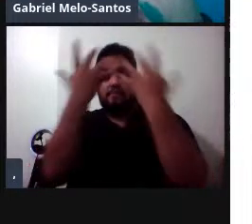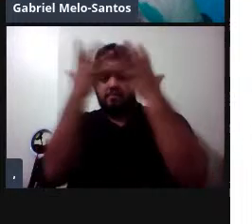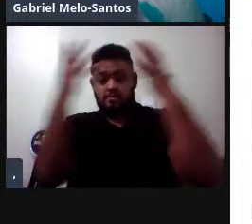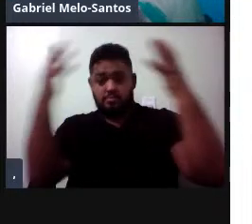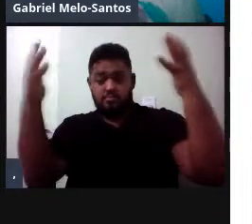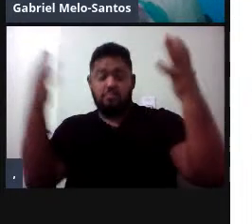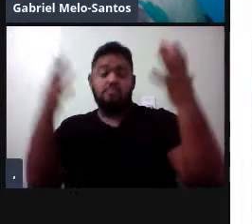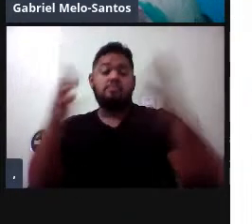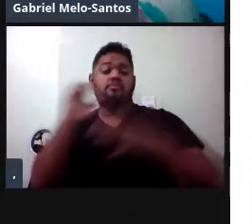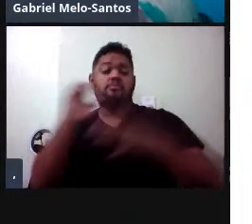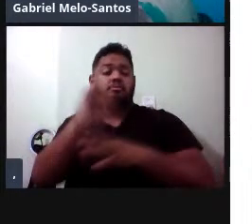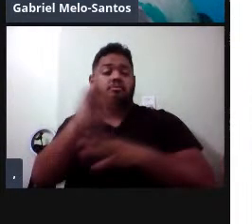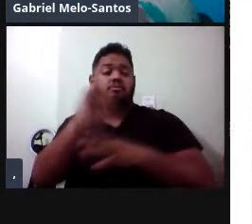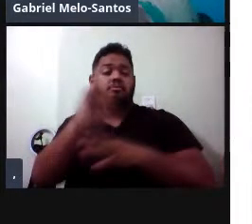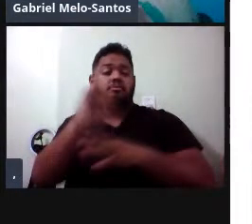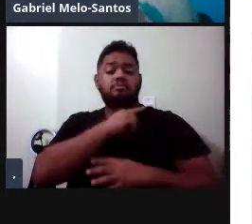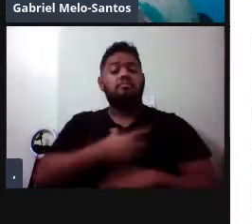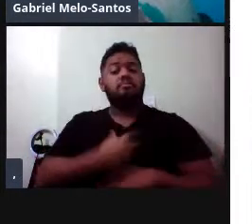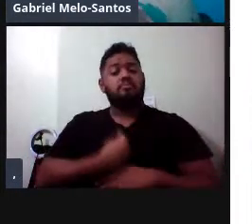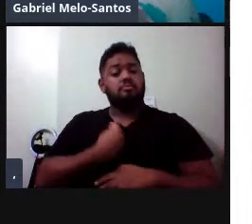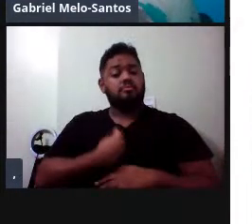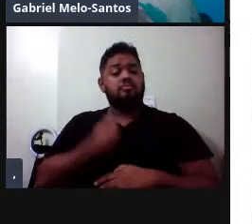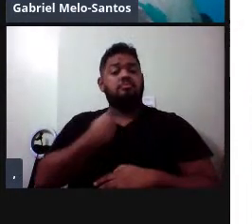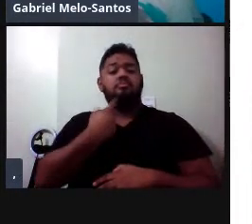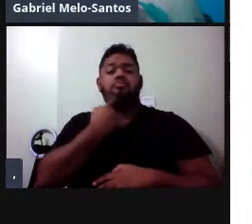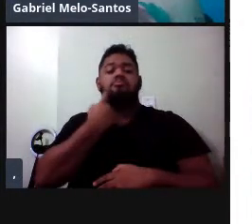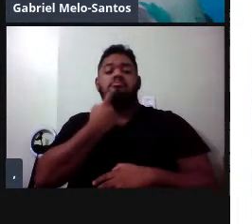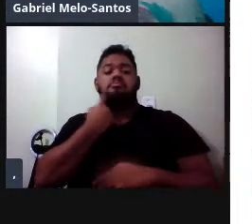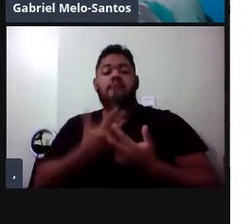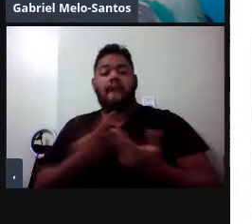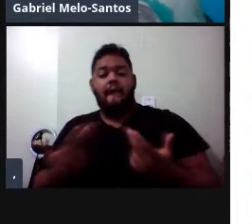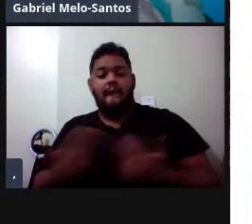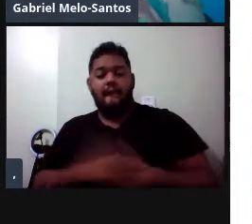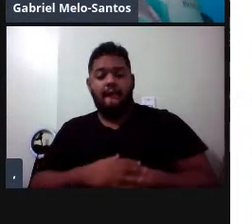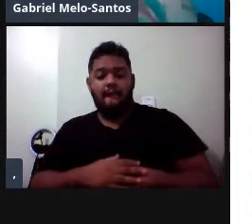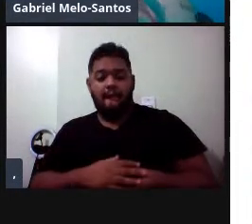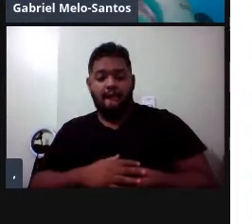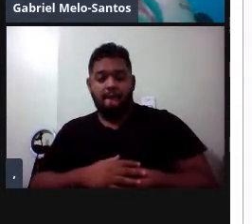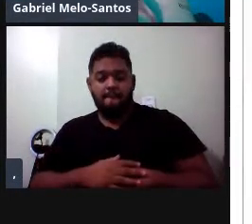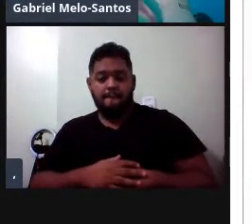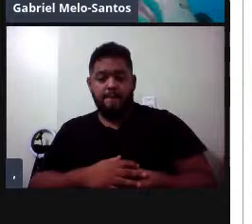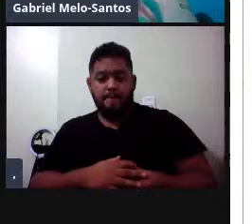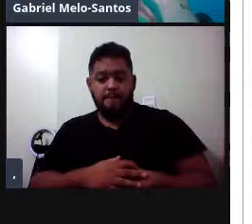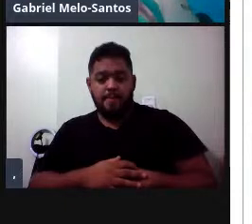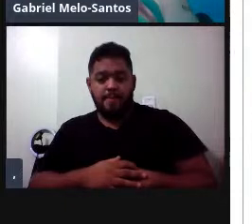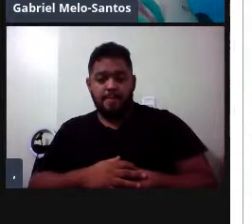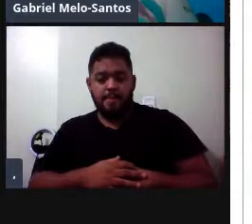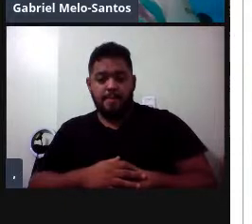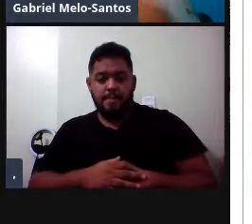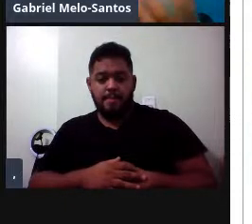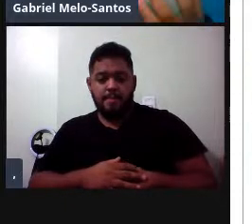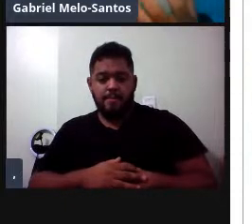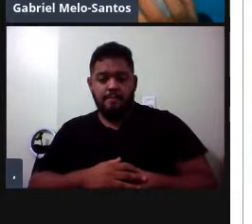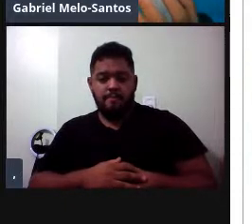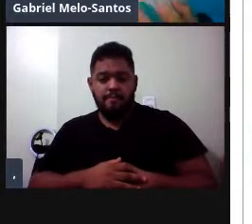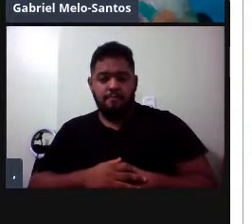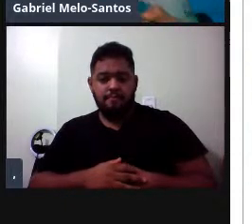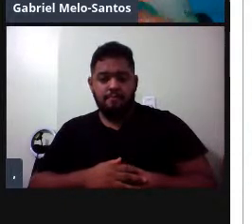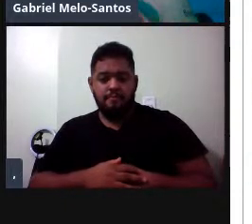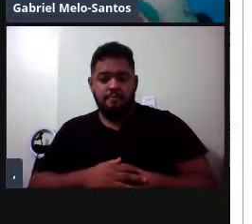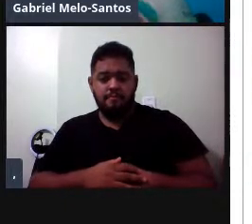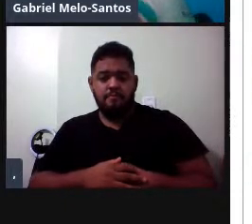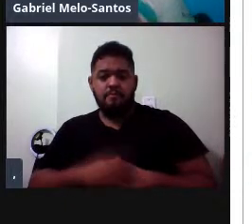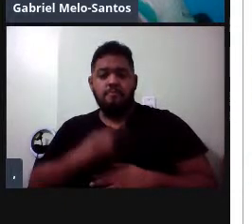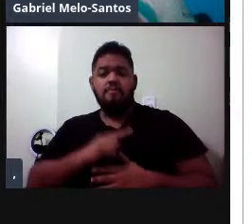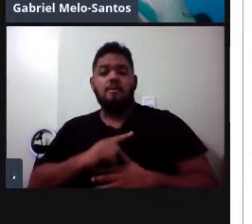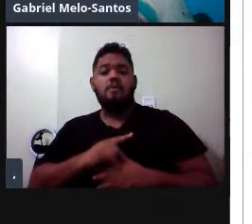tem presença de pescarias ou comunidades próximas, qualquer atividade humana, enfim, para a gente ter um quadro geral.